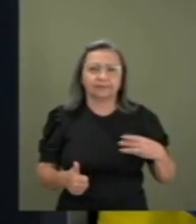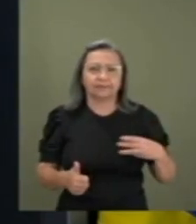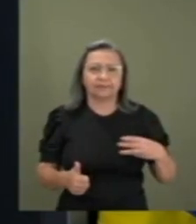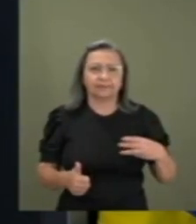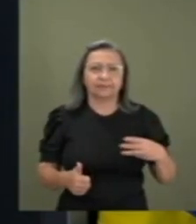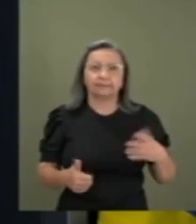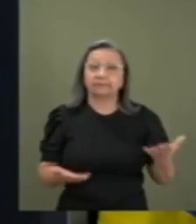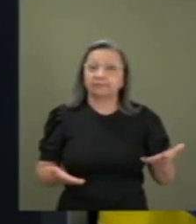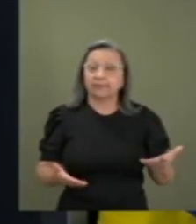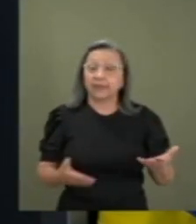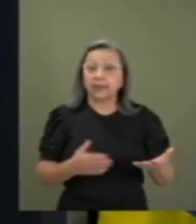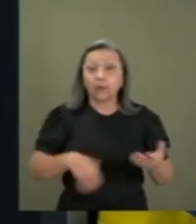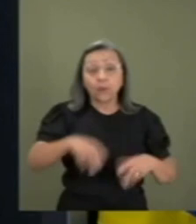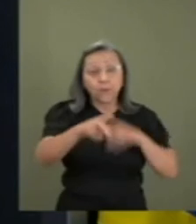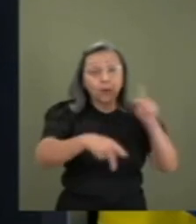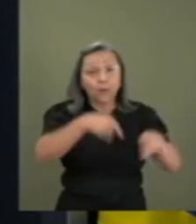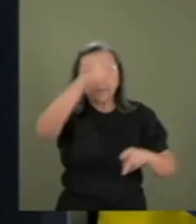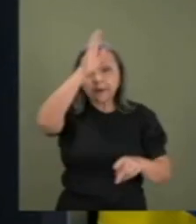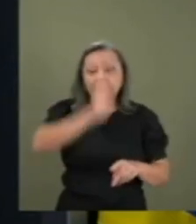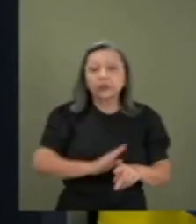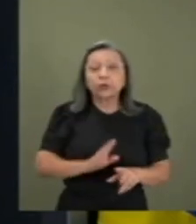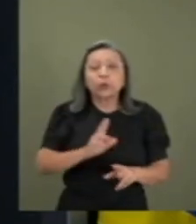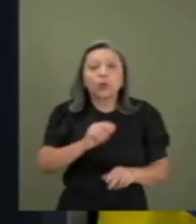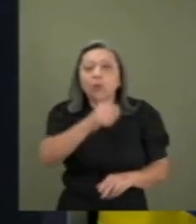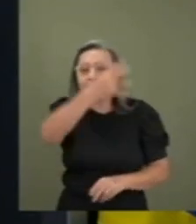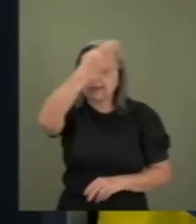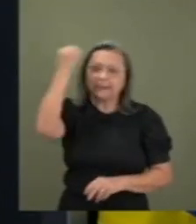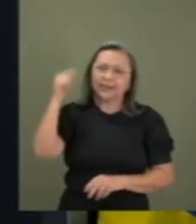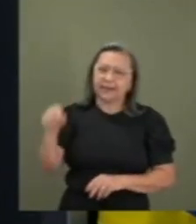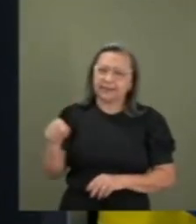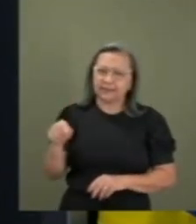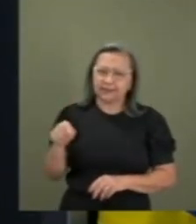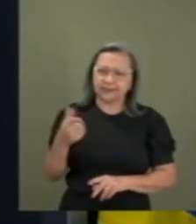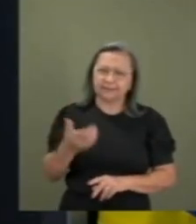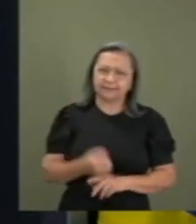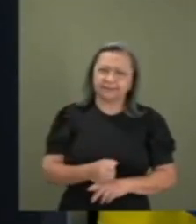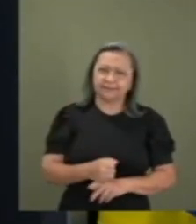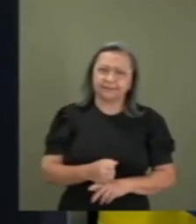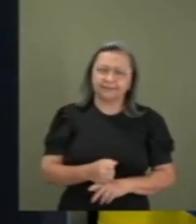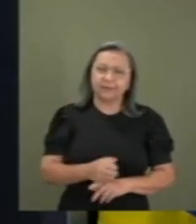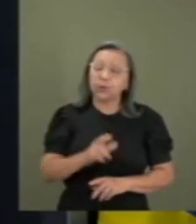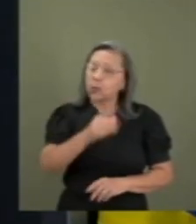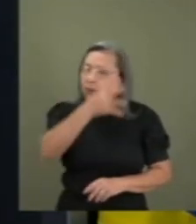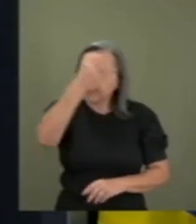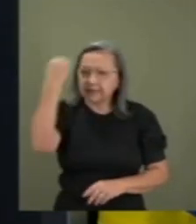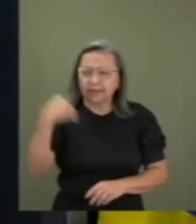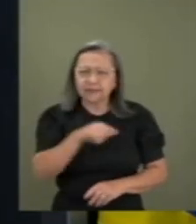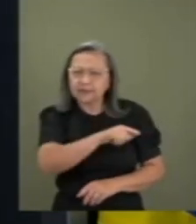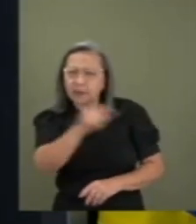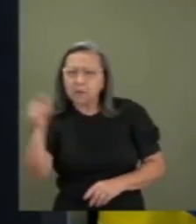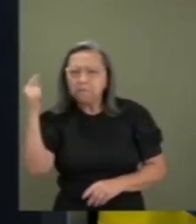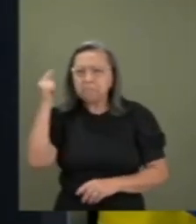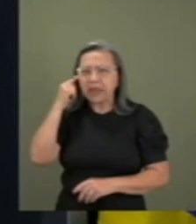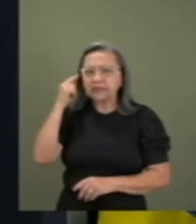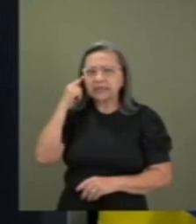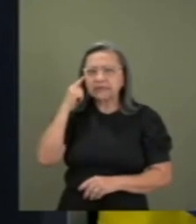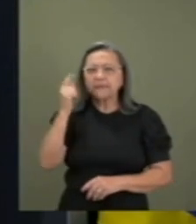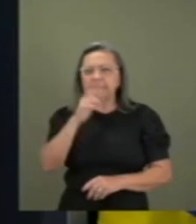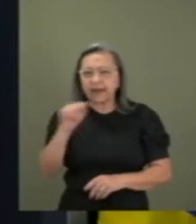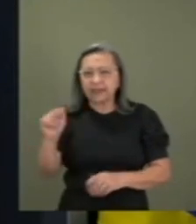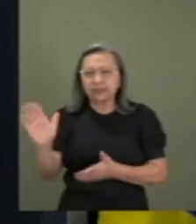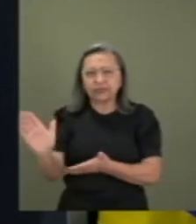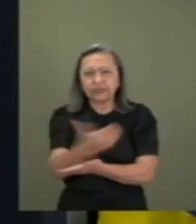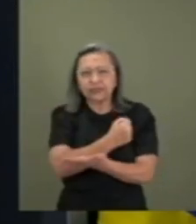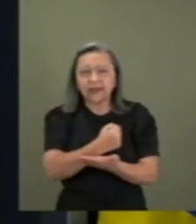E o brasileiro não vai esquecer, não. Estão pensando que vão tirá-lo, estão dando